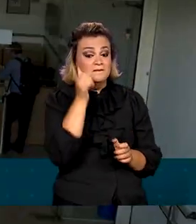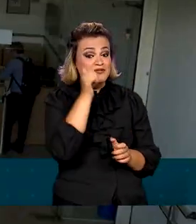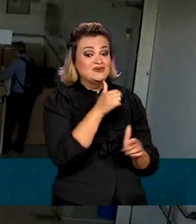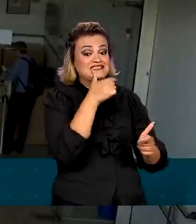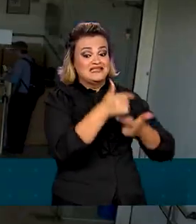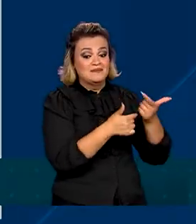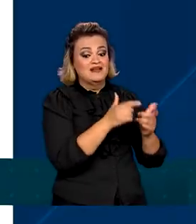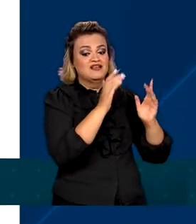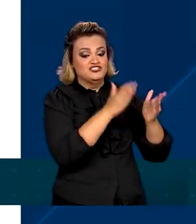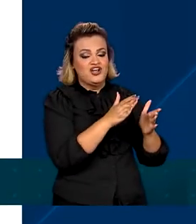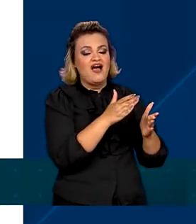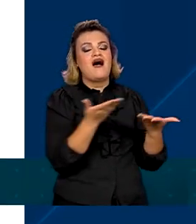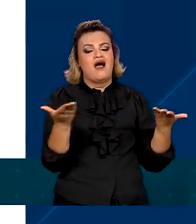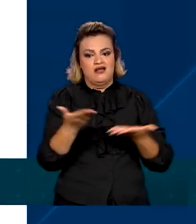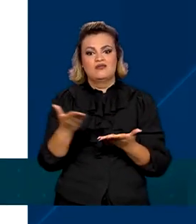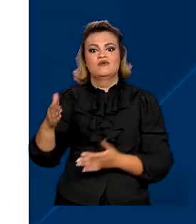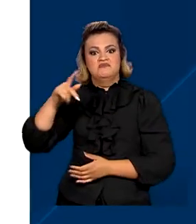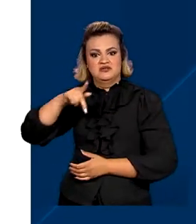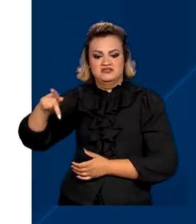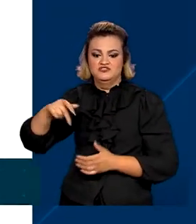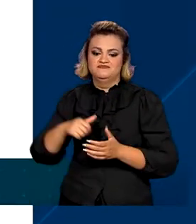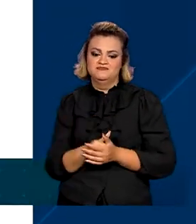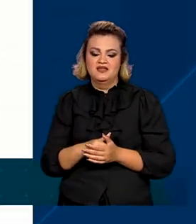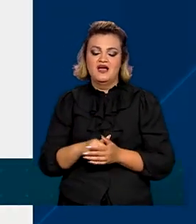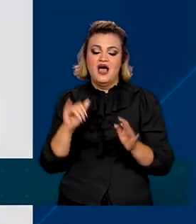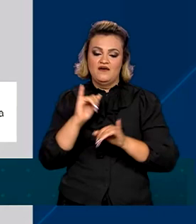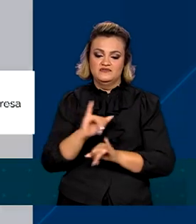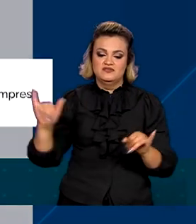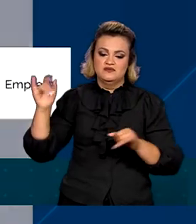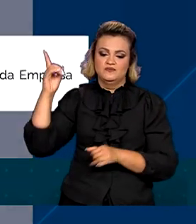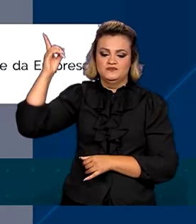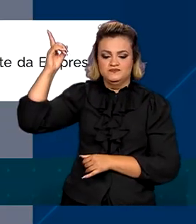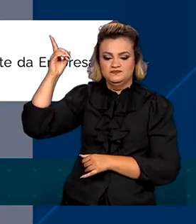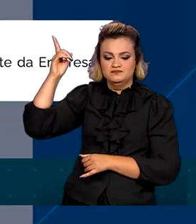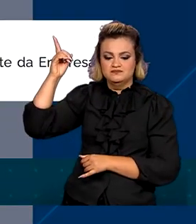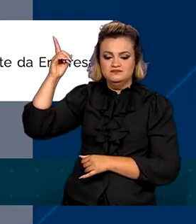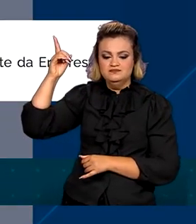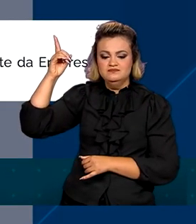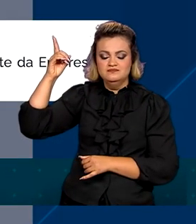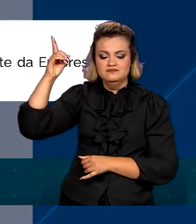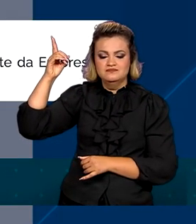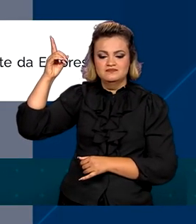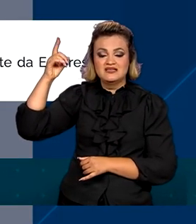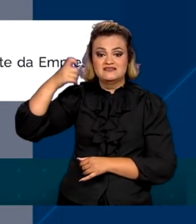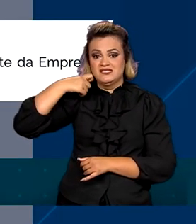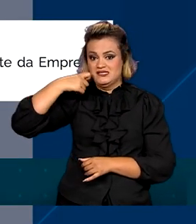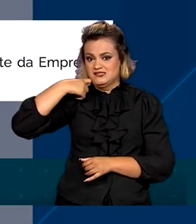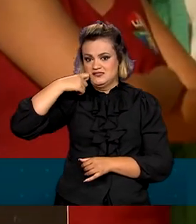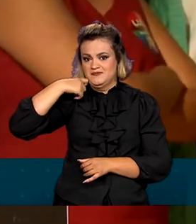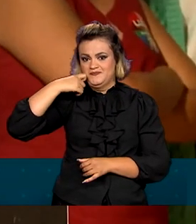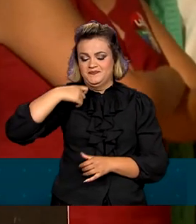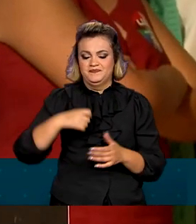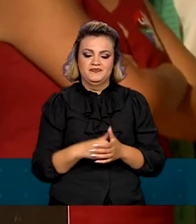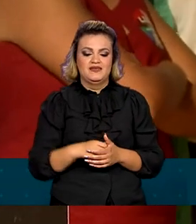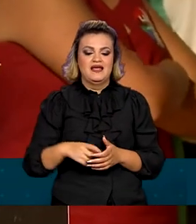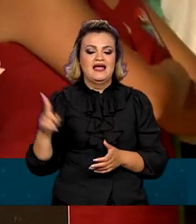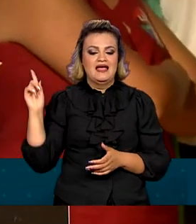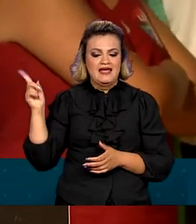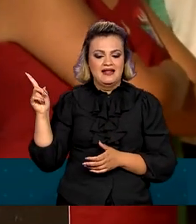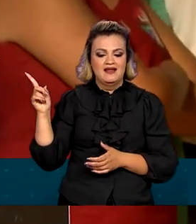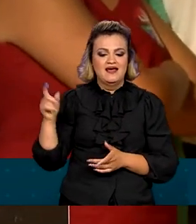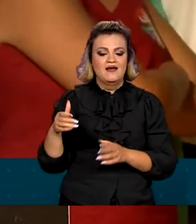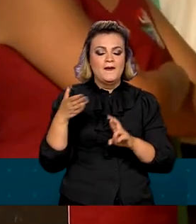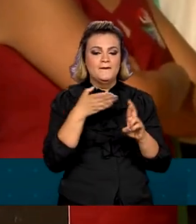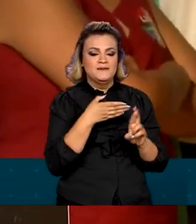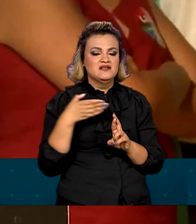esse cargo. A medida foi publicada em edição extra do Diário Oficial da União, da última sexta-feira. Cariane é a